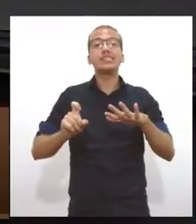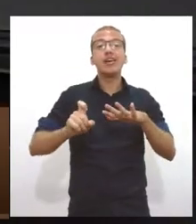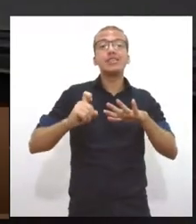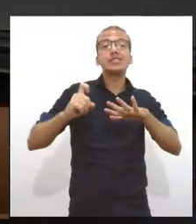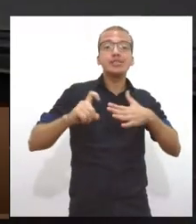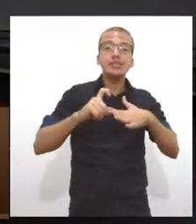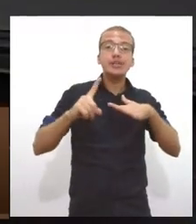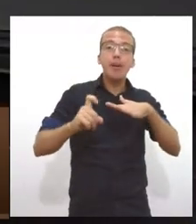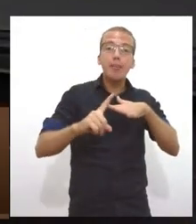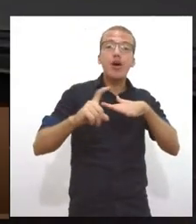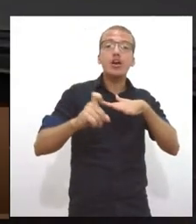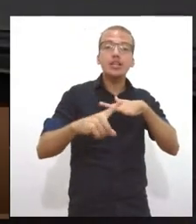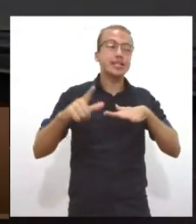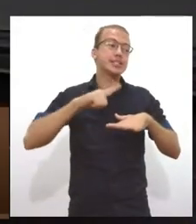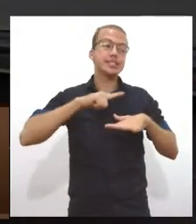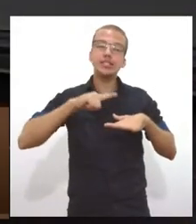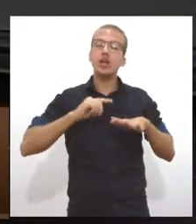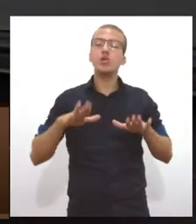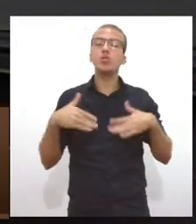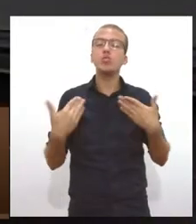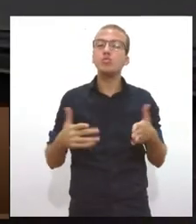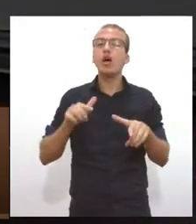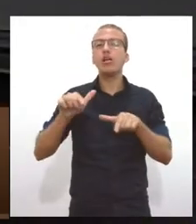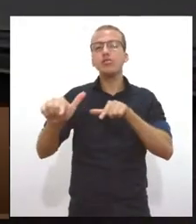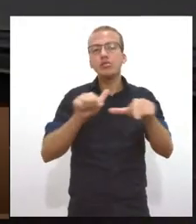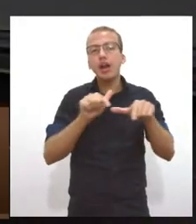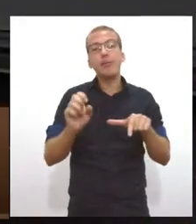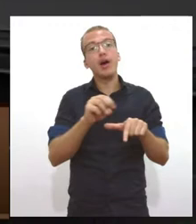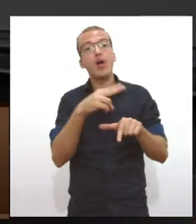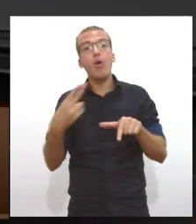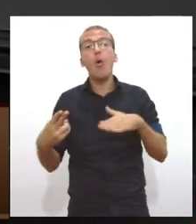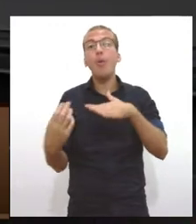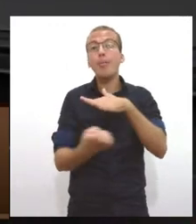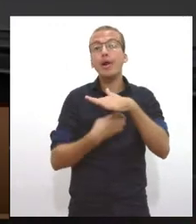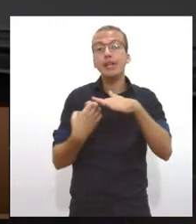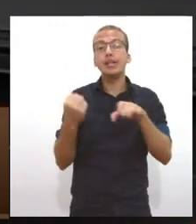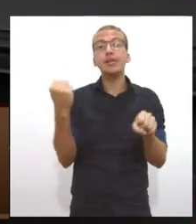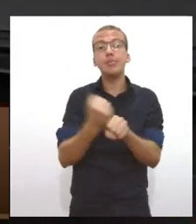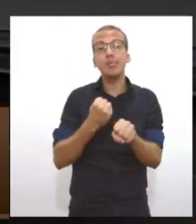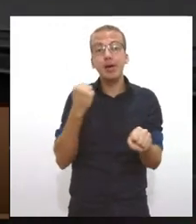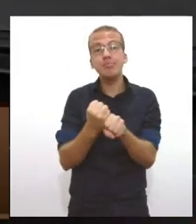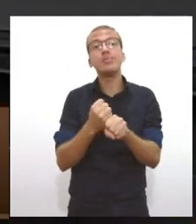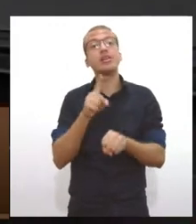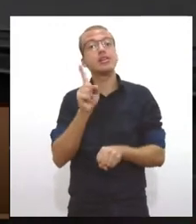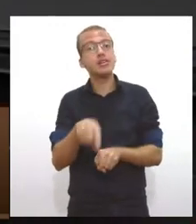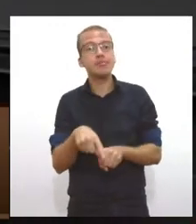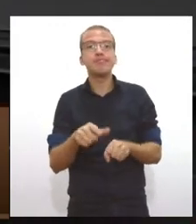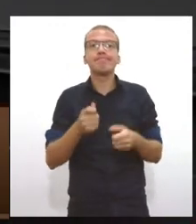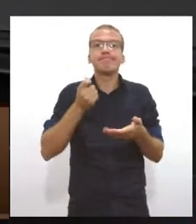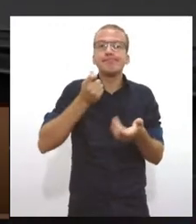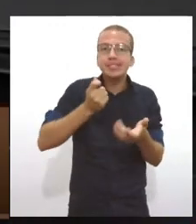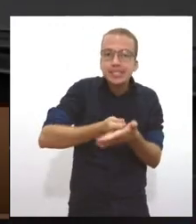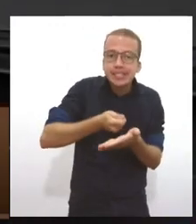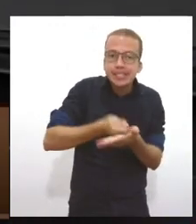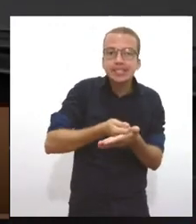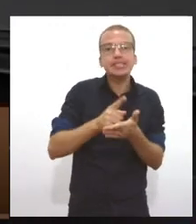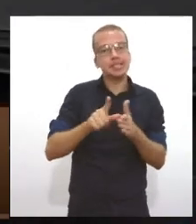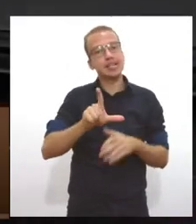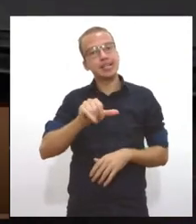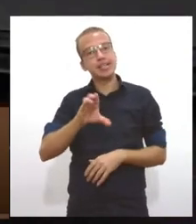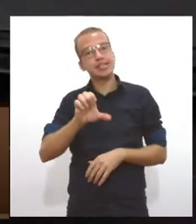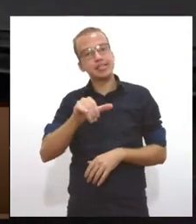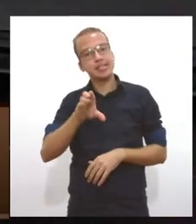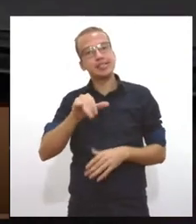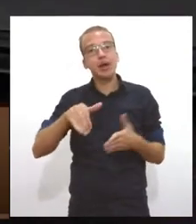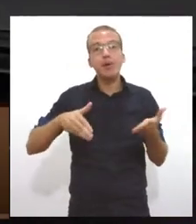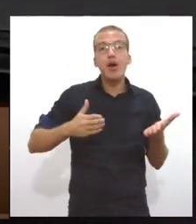uma determinada atividade ou empreendimento são obrigadas a ter o licenciamento ambiental. Então, o artigo 10